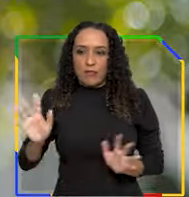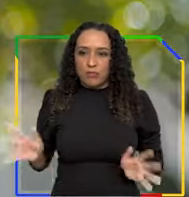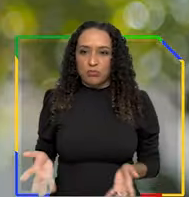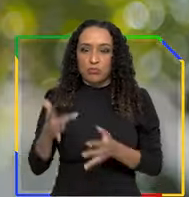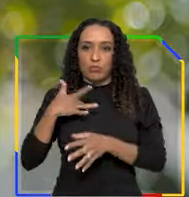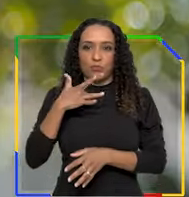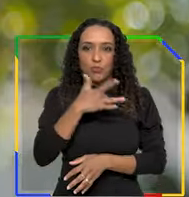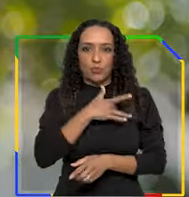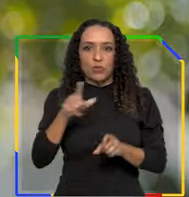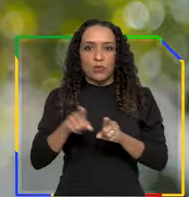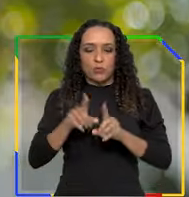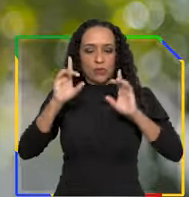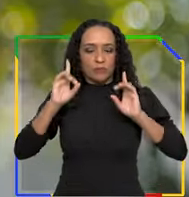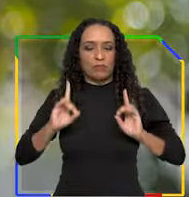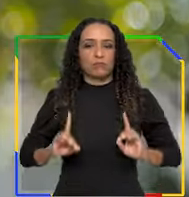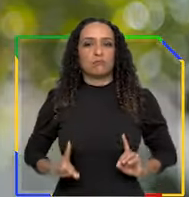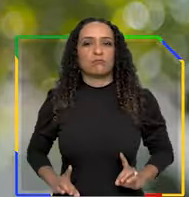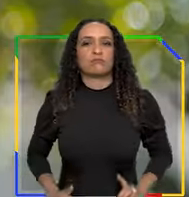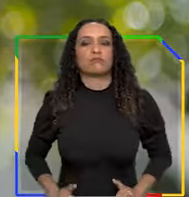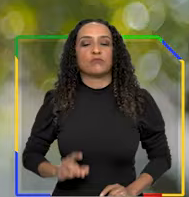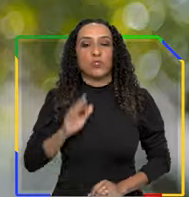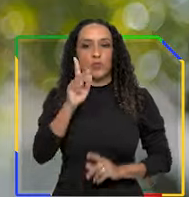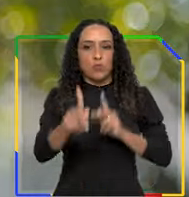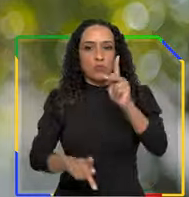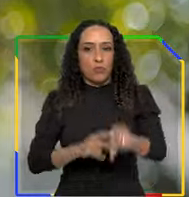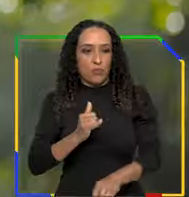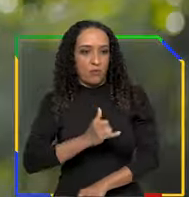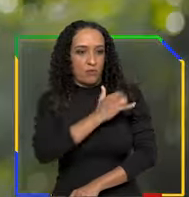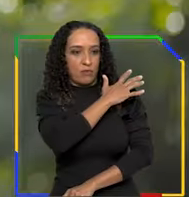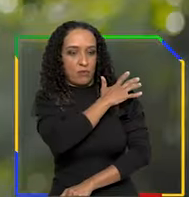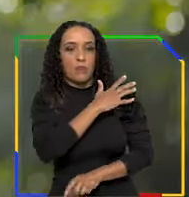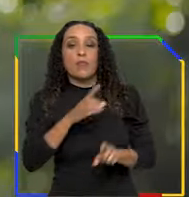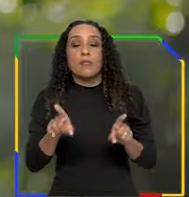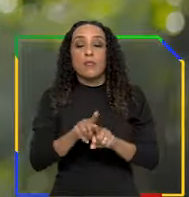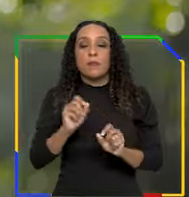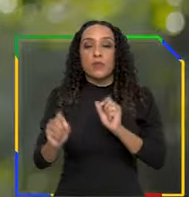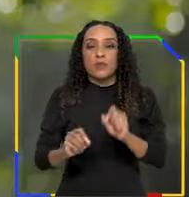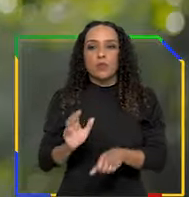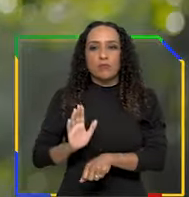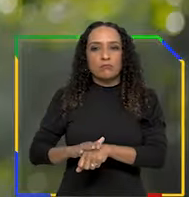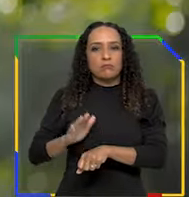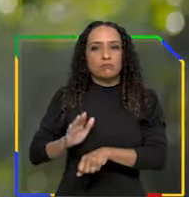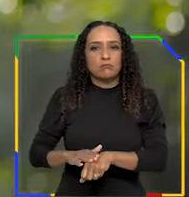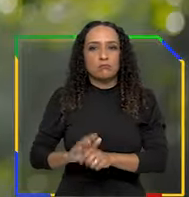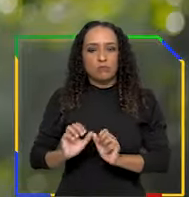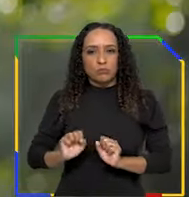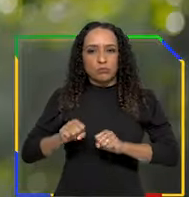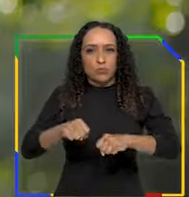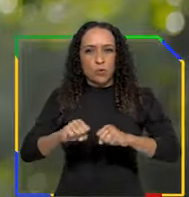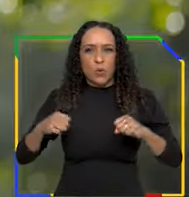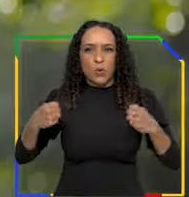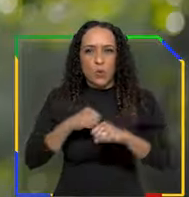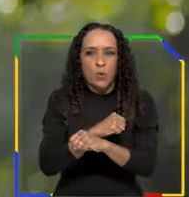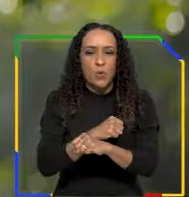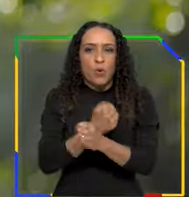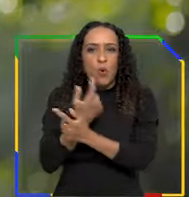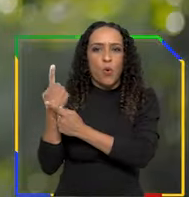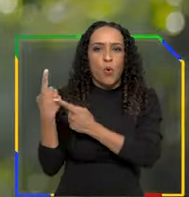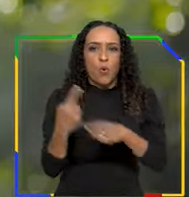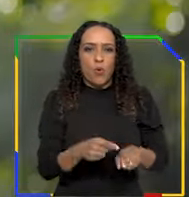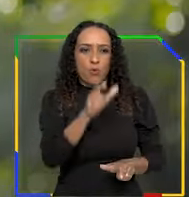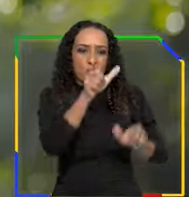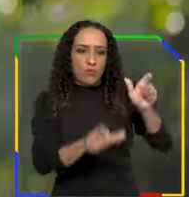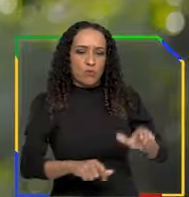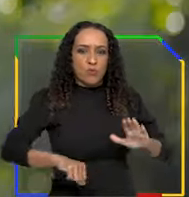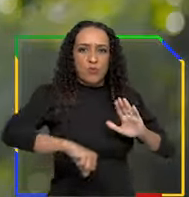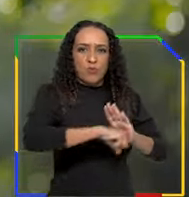para promover a saúde e a dignidade do povo Yanomami. Ao mesmo tempo, atuamos de forma enérgica contra